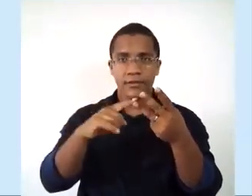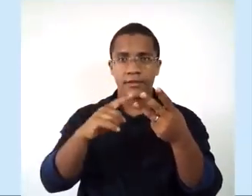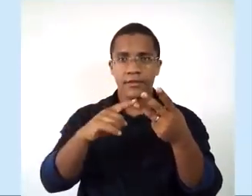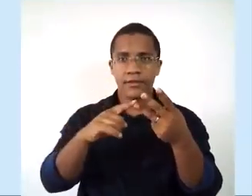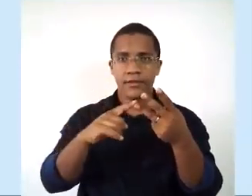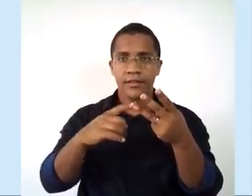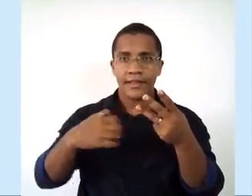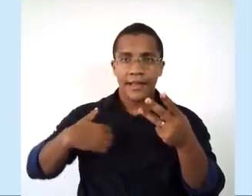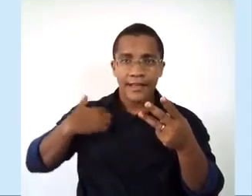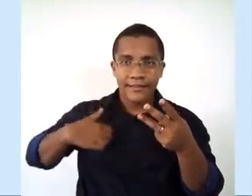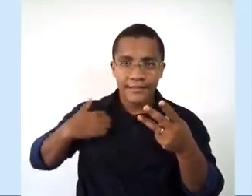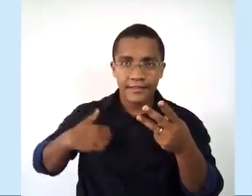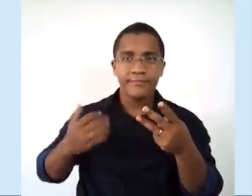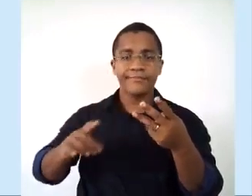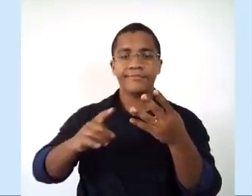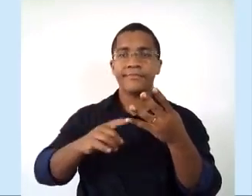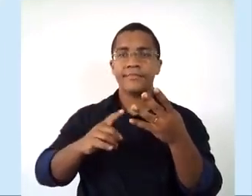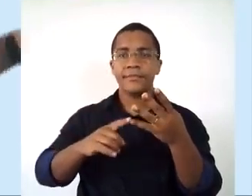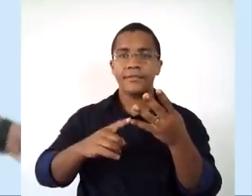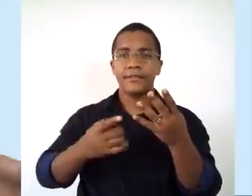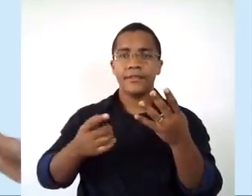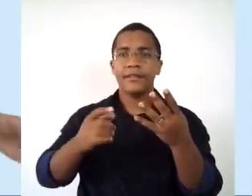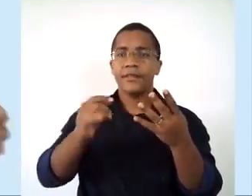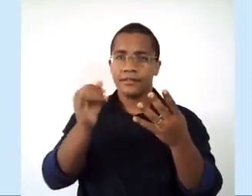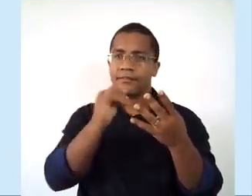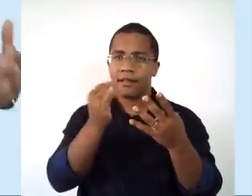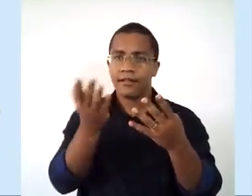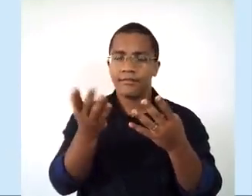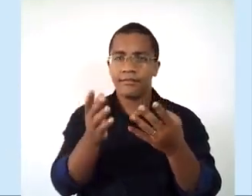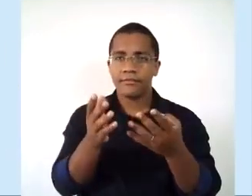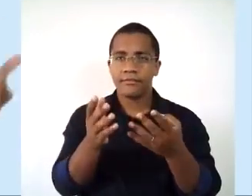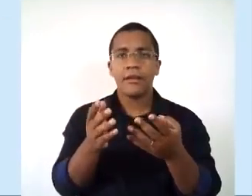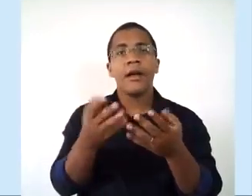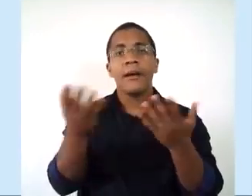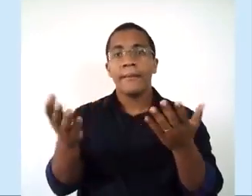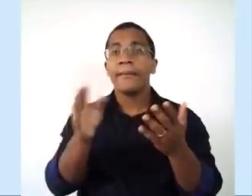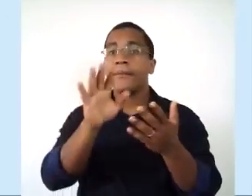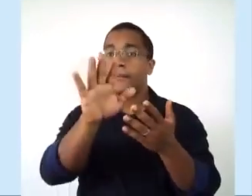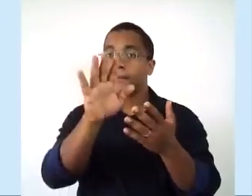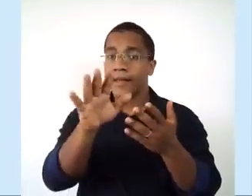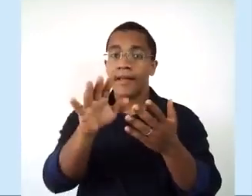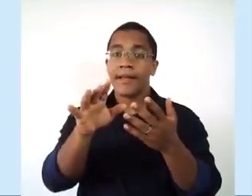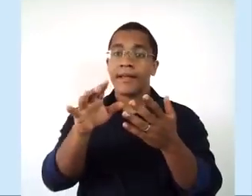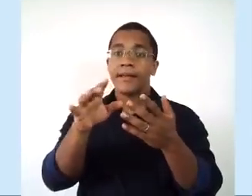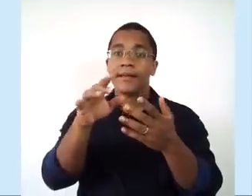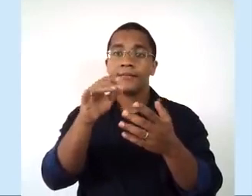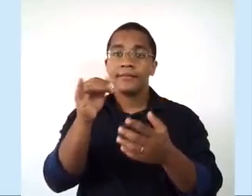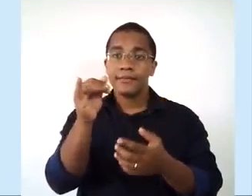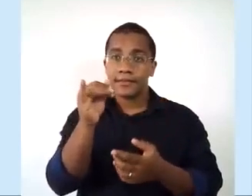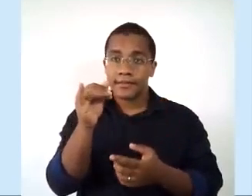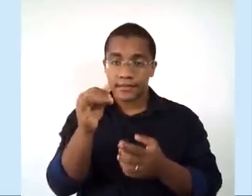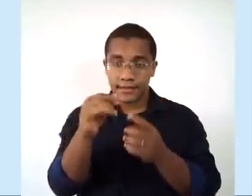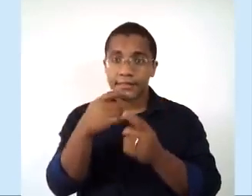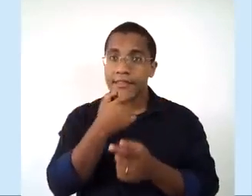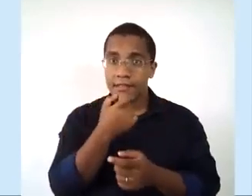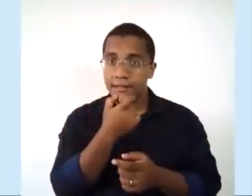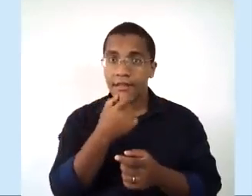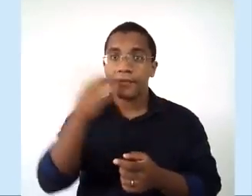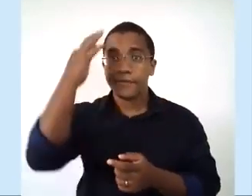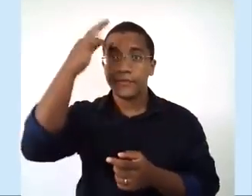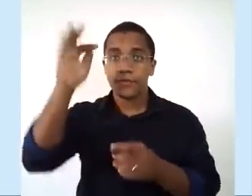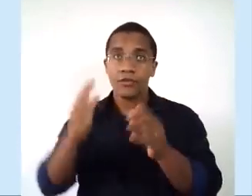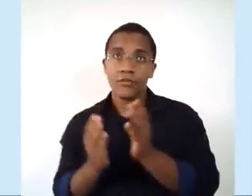foram as duas potências que foram até a América do Norte e começaram a colonizar aquela região, tá, gente? Mas, diferente